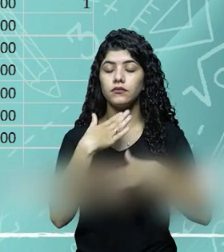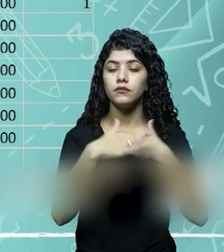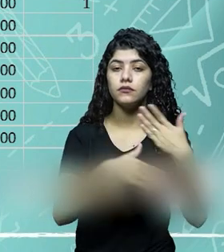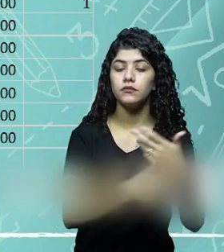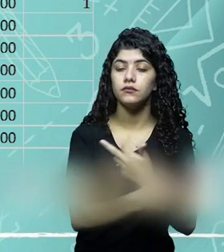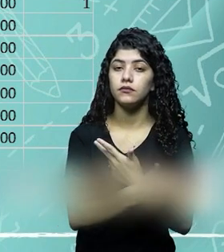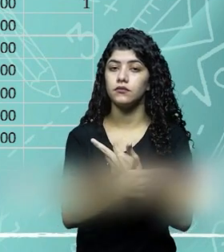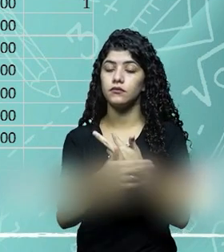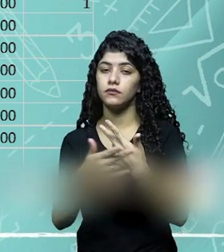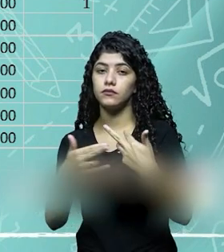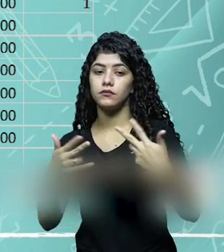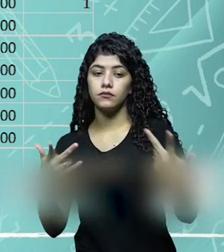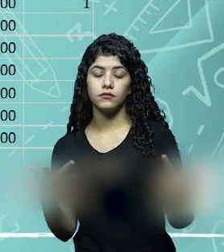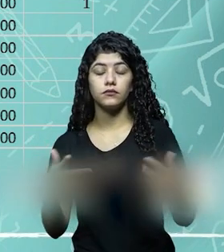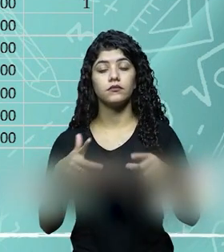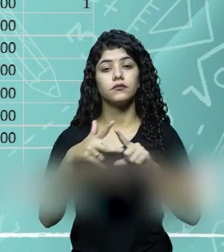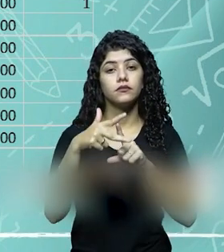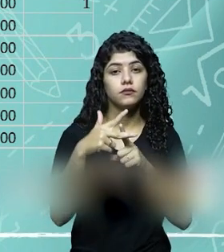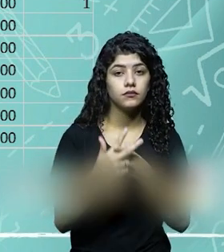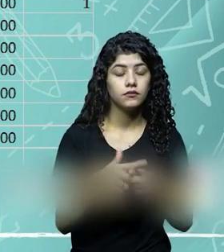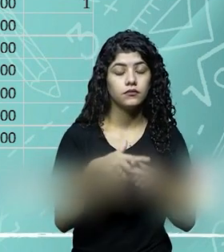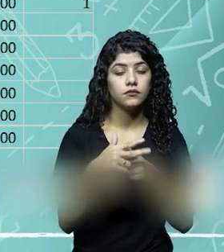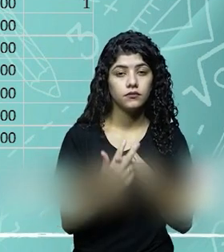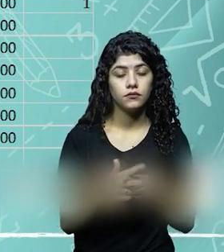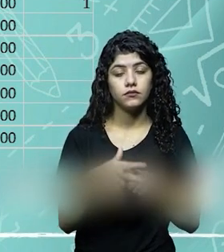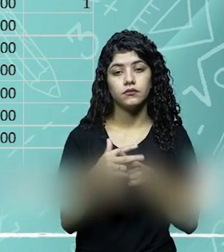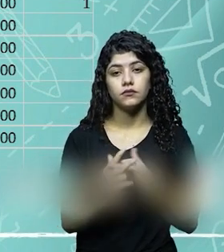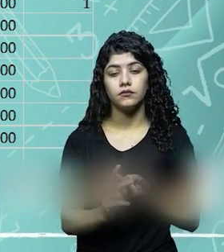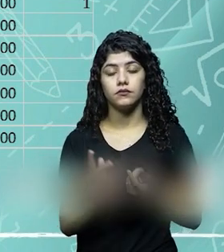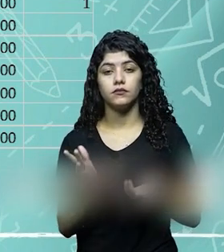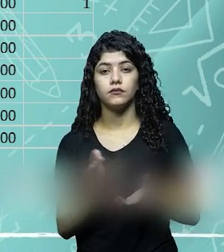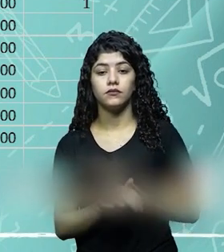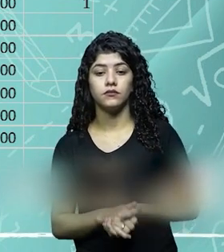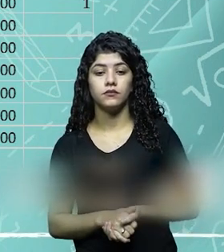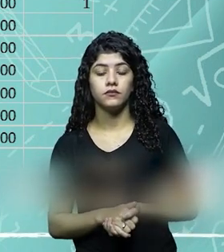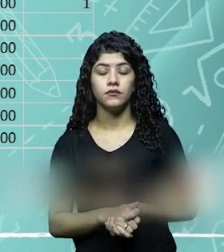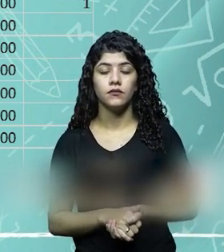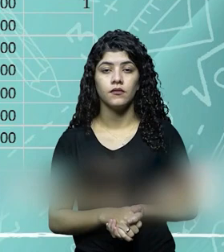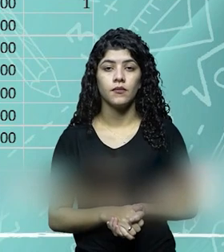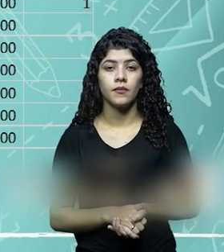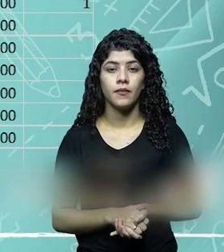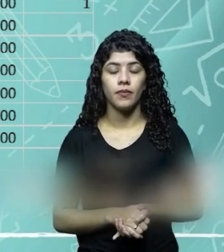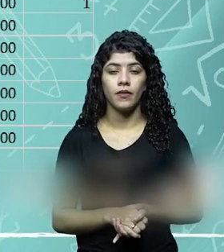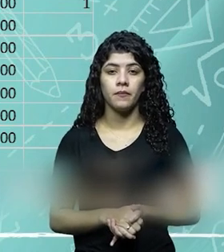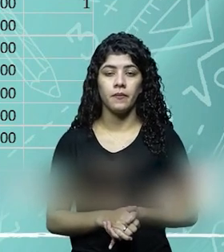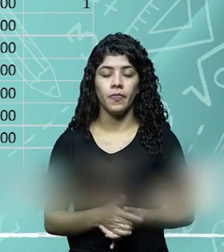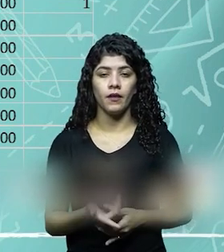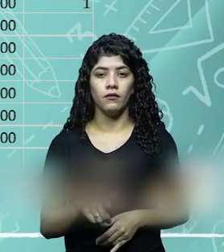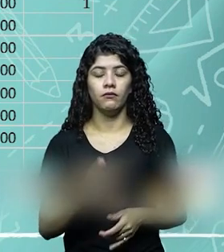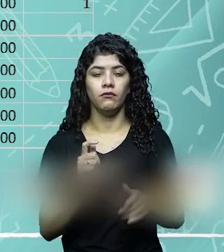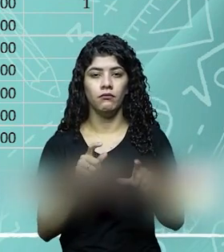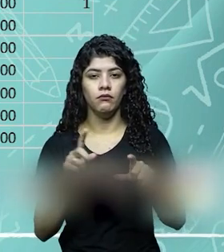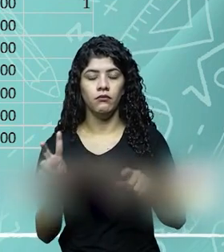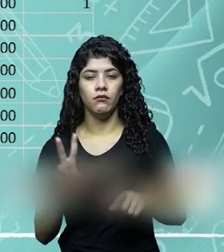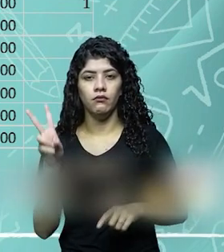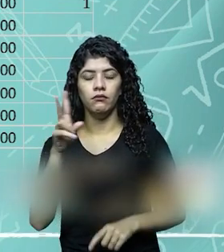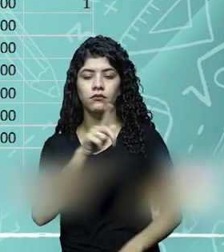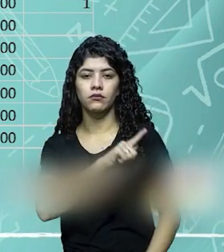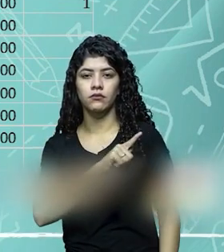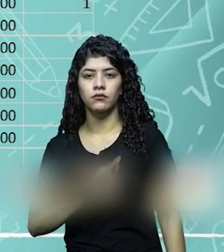série de outros fatores, depreciação, inseticidas, manutenção, taxas